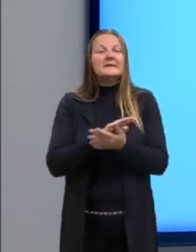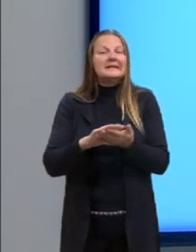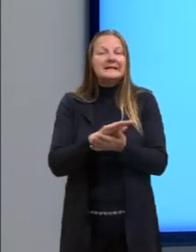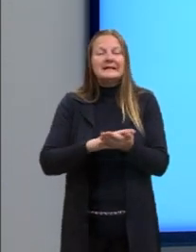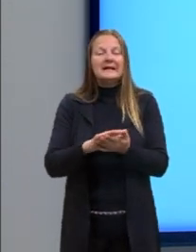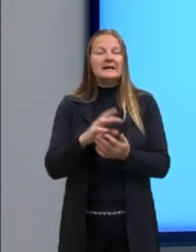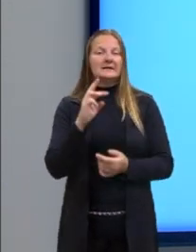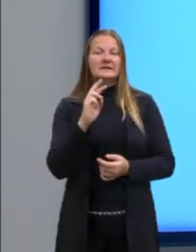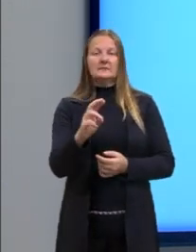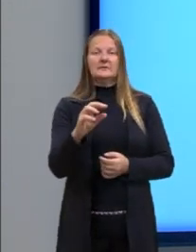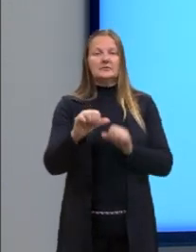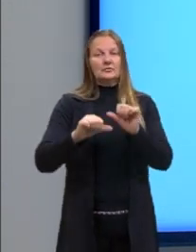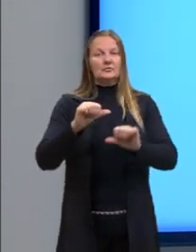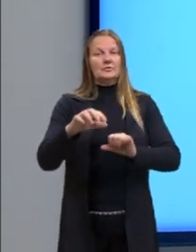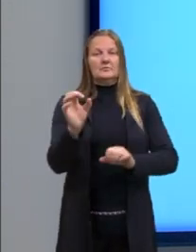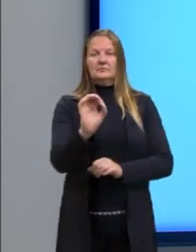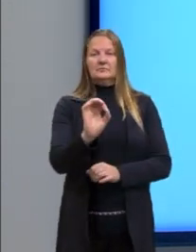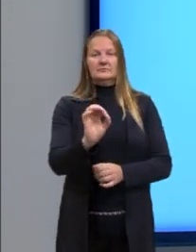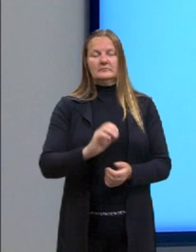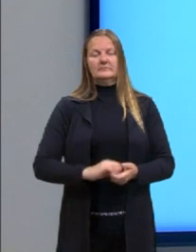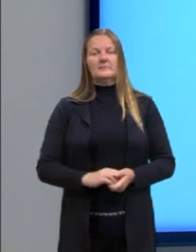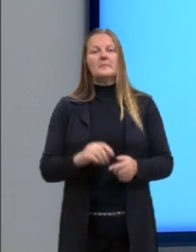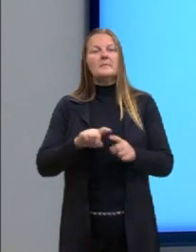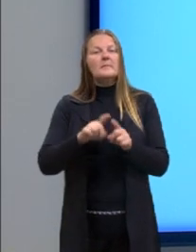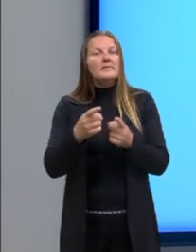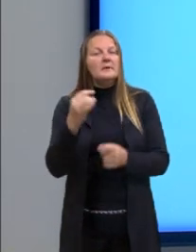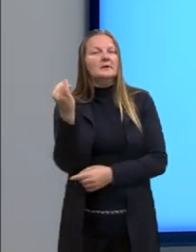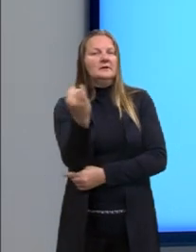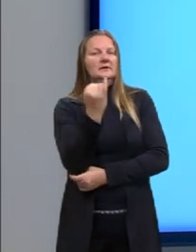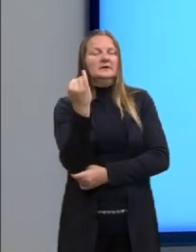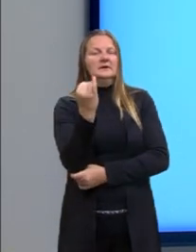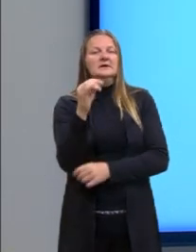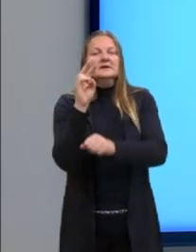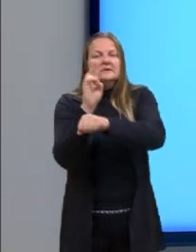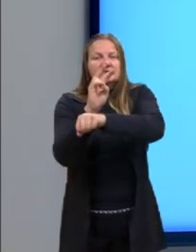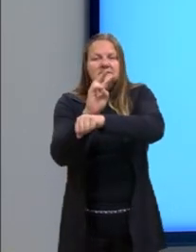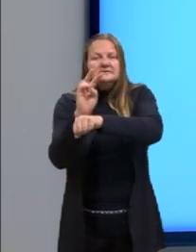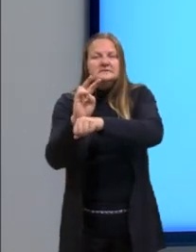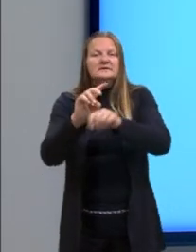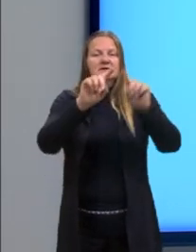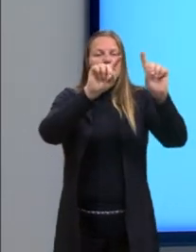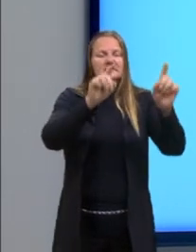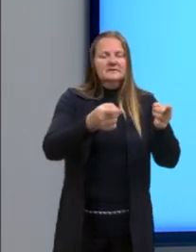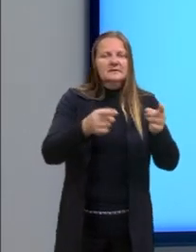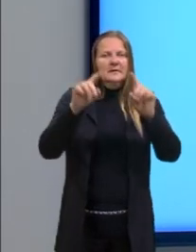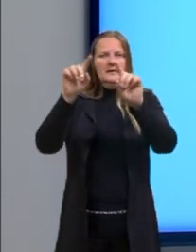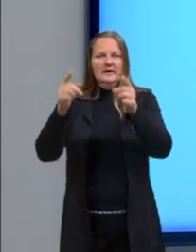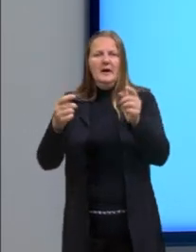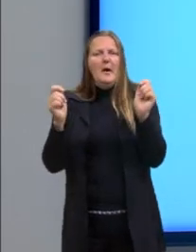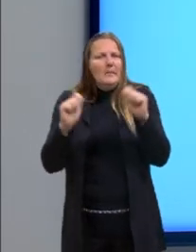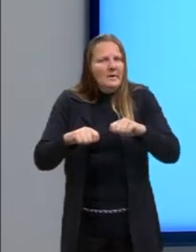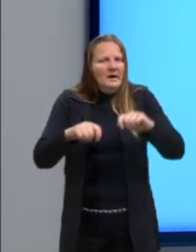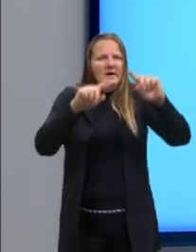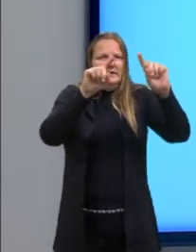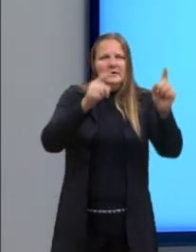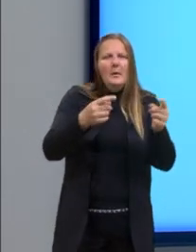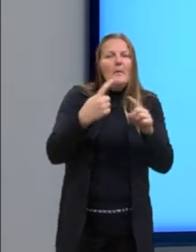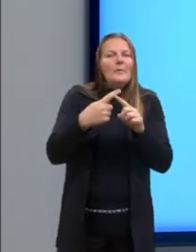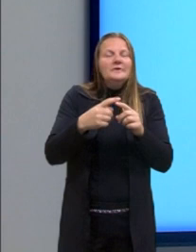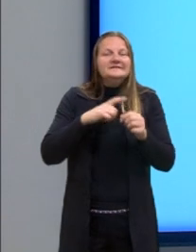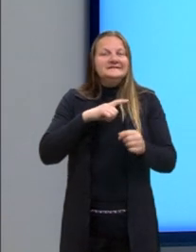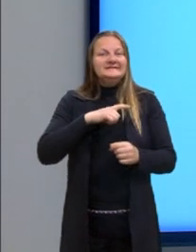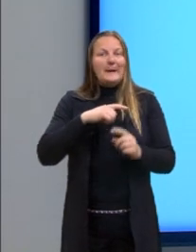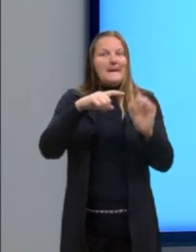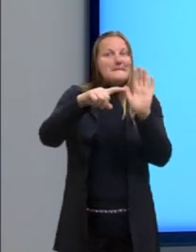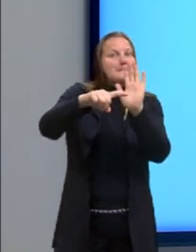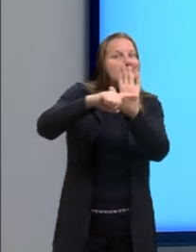resultado. Mas é importante a gente cuidar e deixar os parênteses sempre que for possível, porque quando tem o